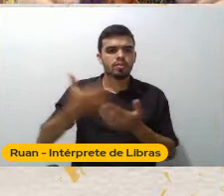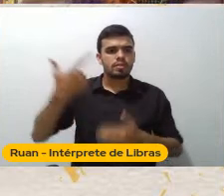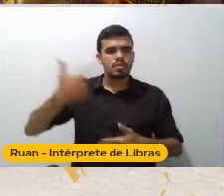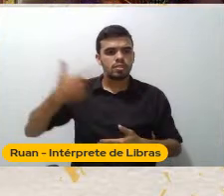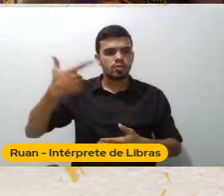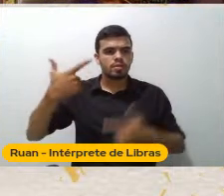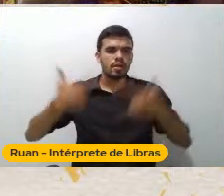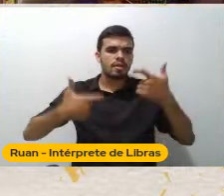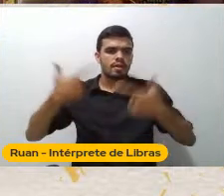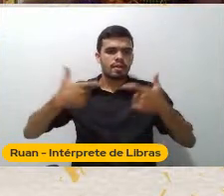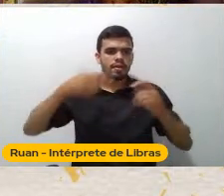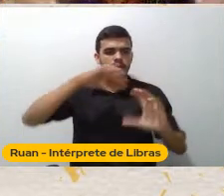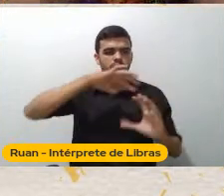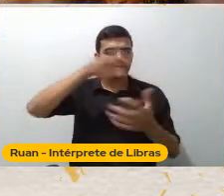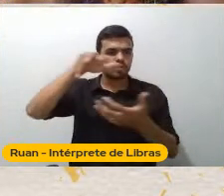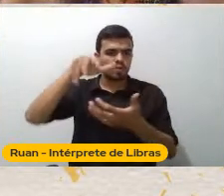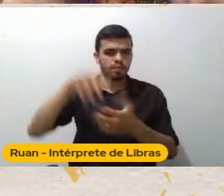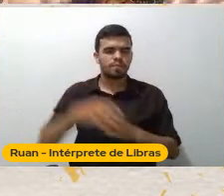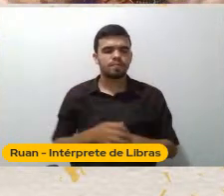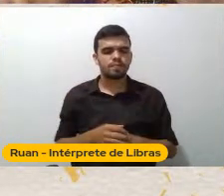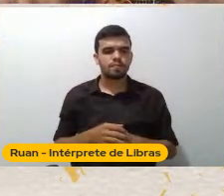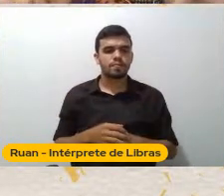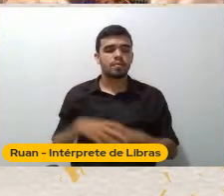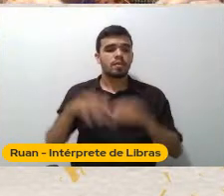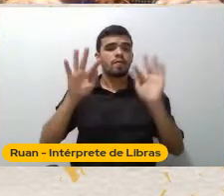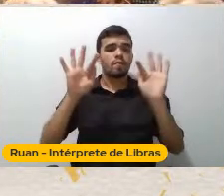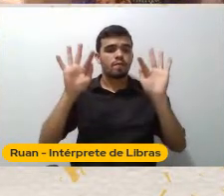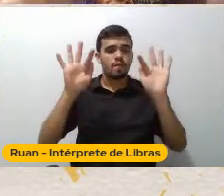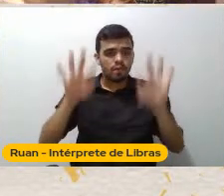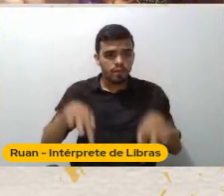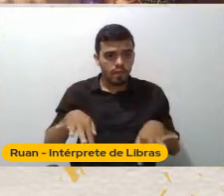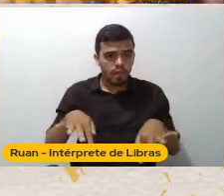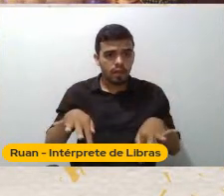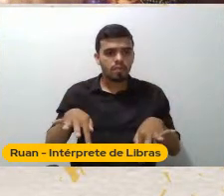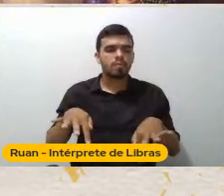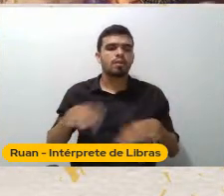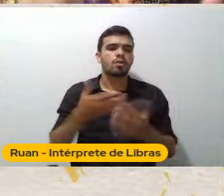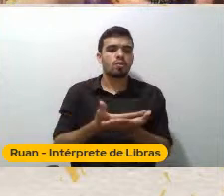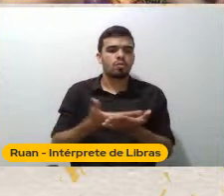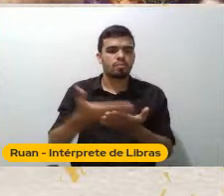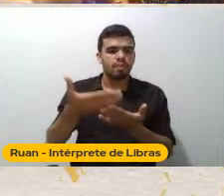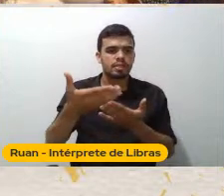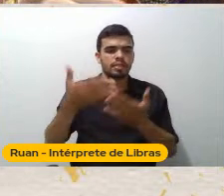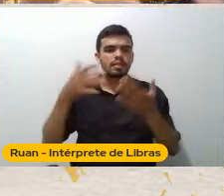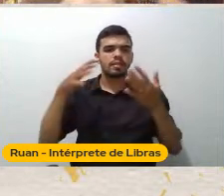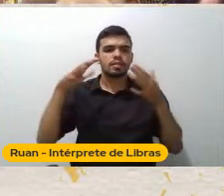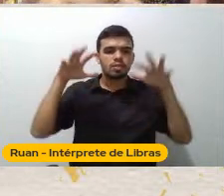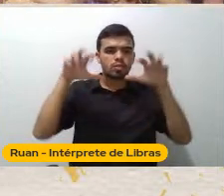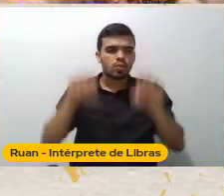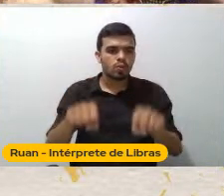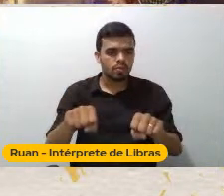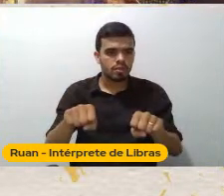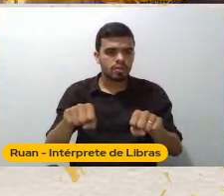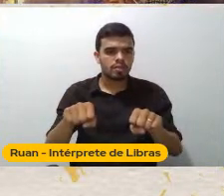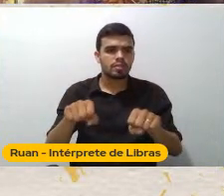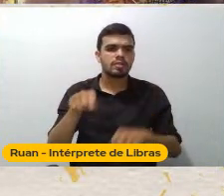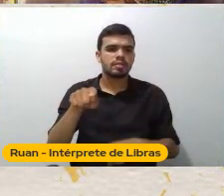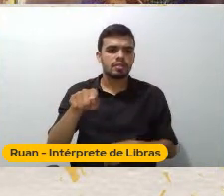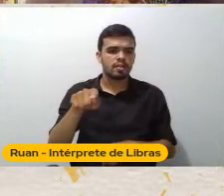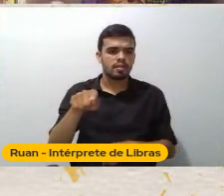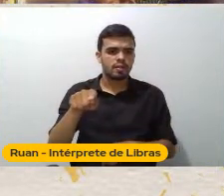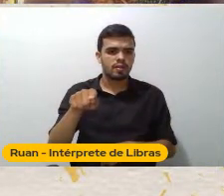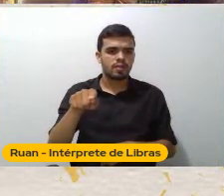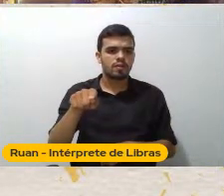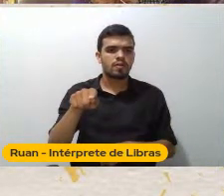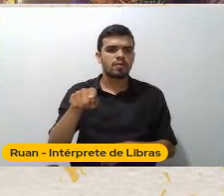No pós-Segunda Guerra Nós temos Uma dominação Ou seja Uma re Um rearranjamento Do